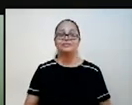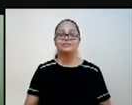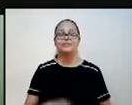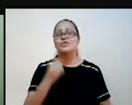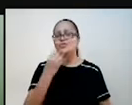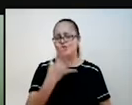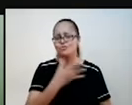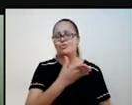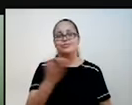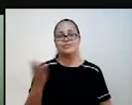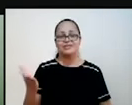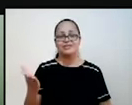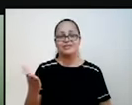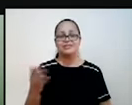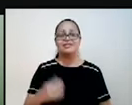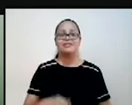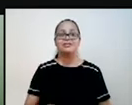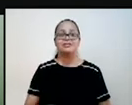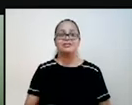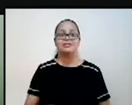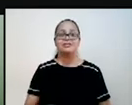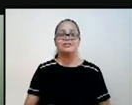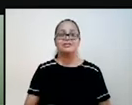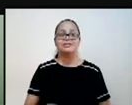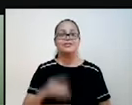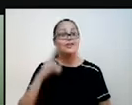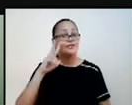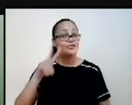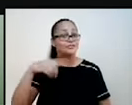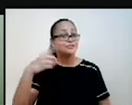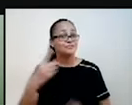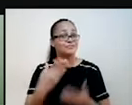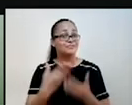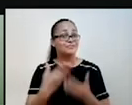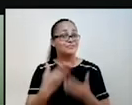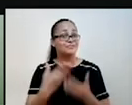da próxima vez. Alright? Goodbye, all the best. Tchau, tchau, galera. Tudo de bom. Tchau.